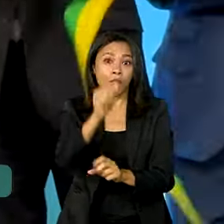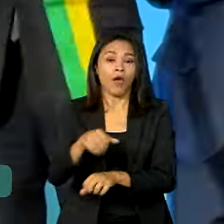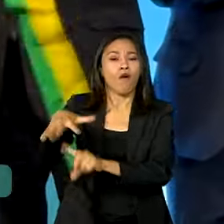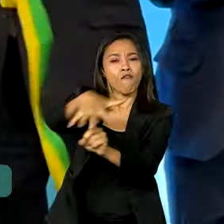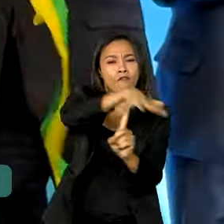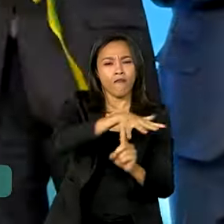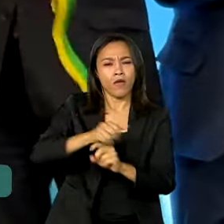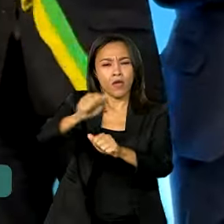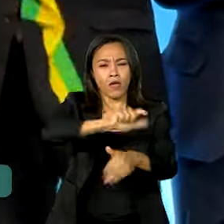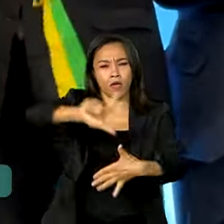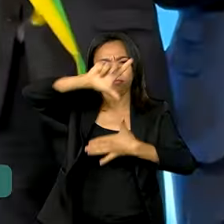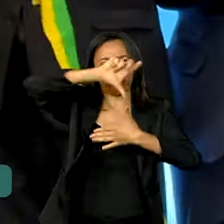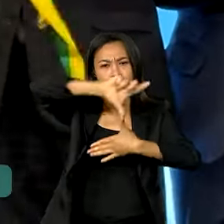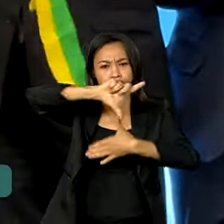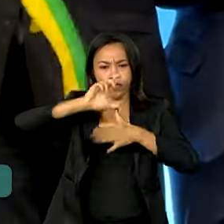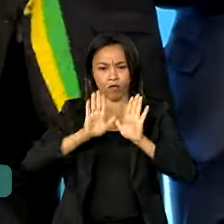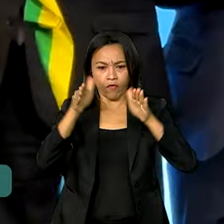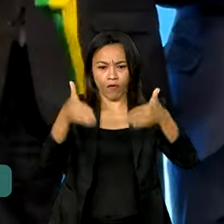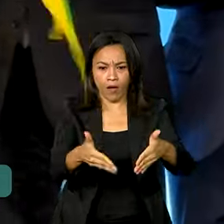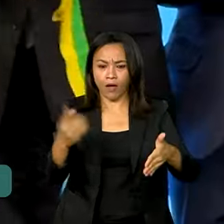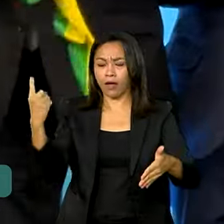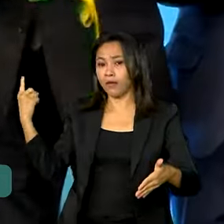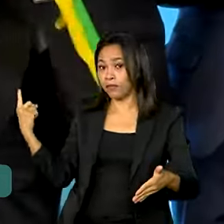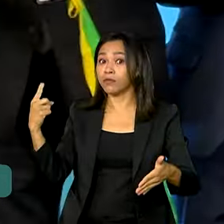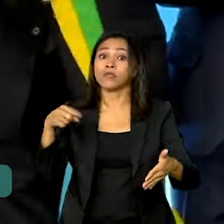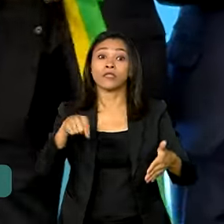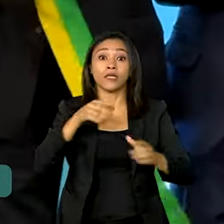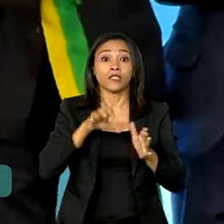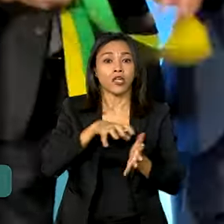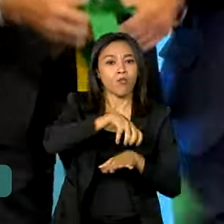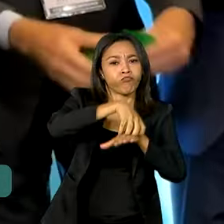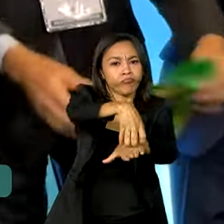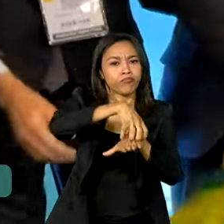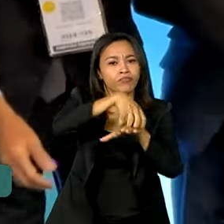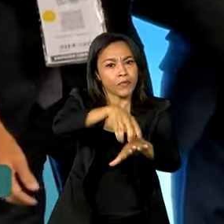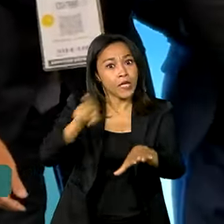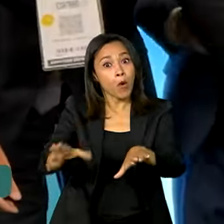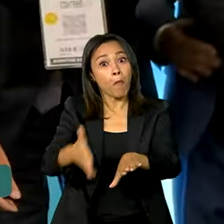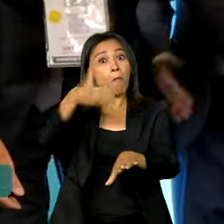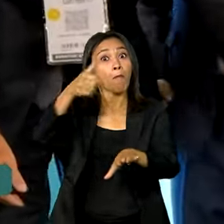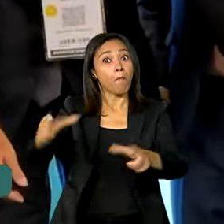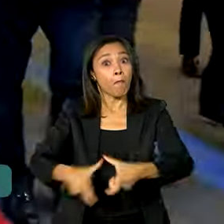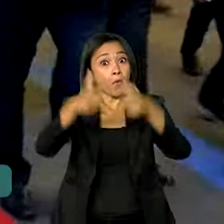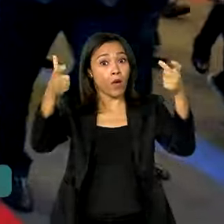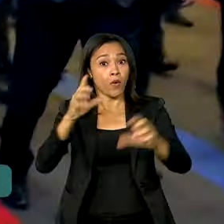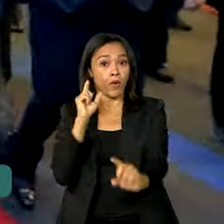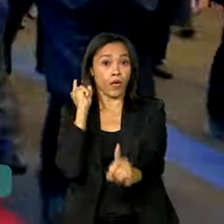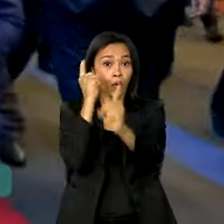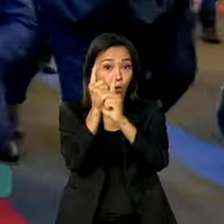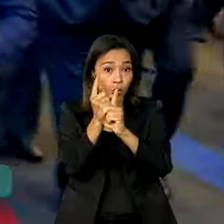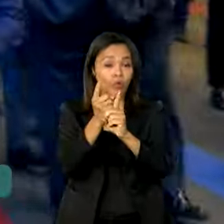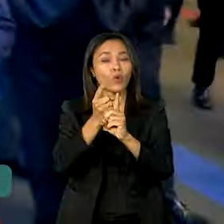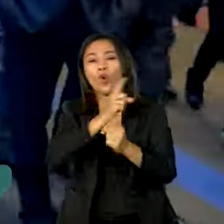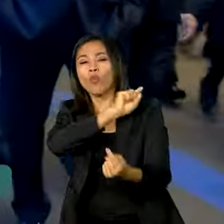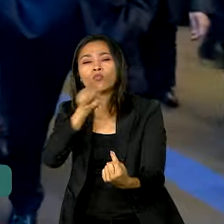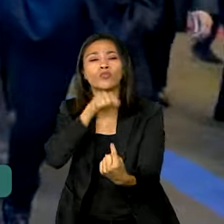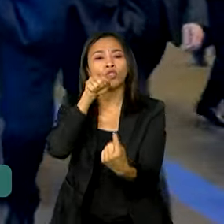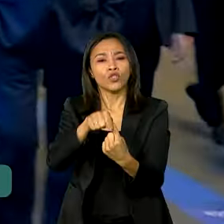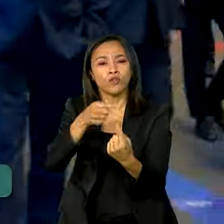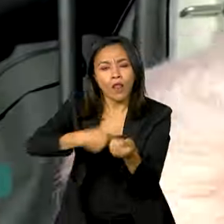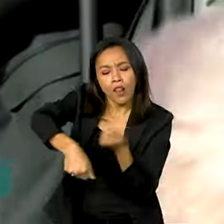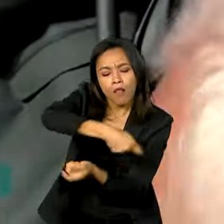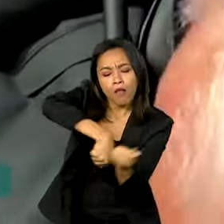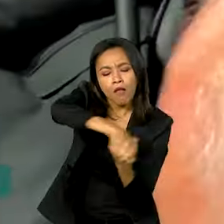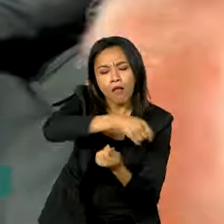transporte rodoviário de cargas e é considerada o maior encontro do setor dedicado à geração de negócios. Ao